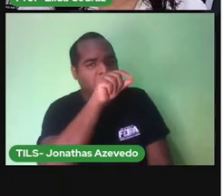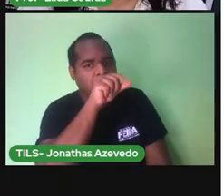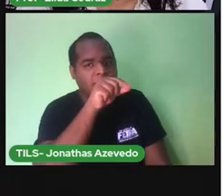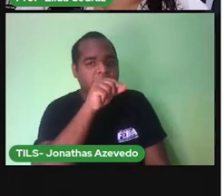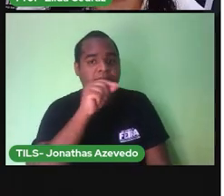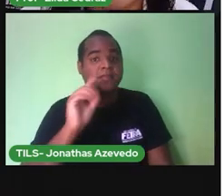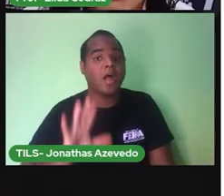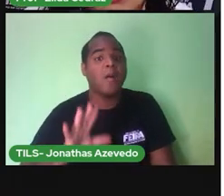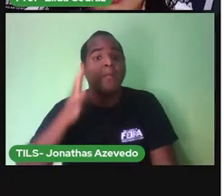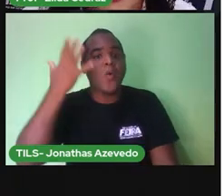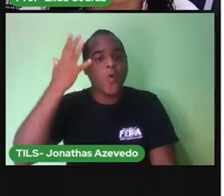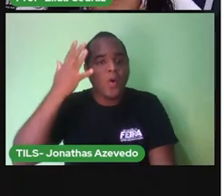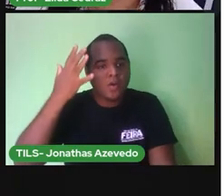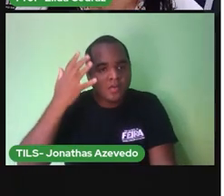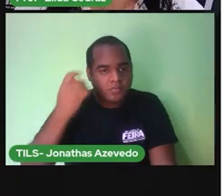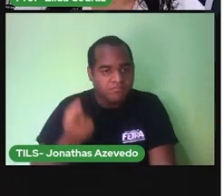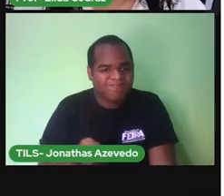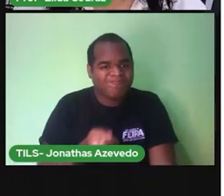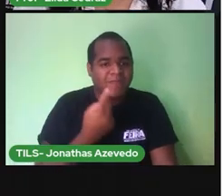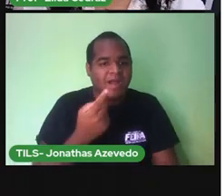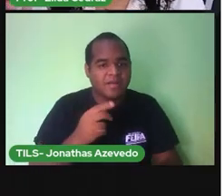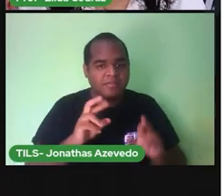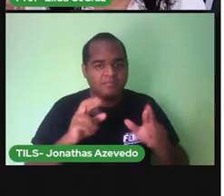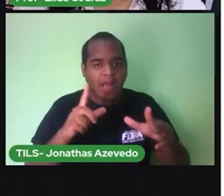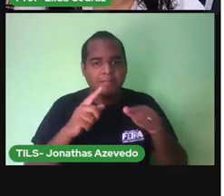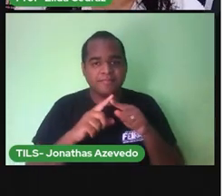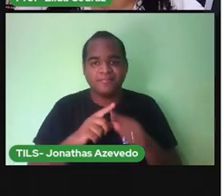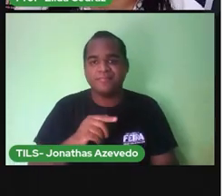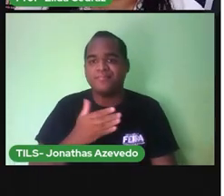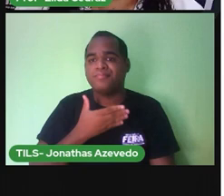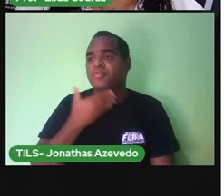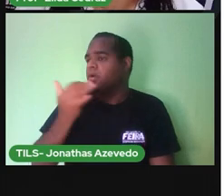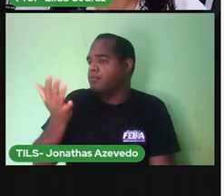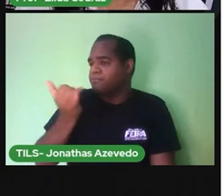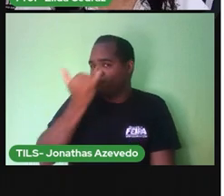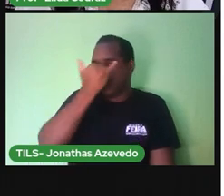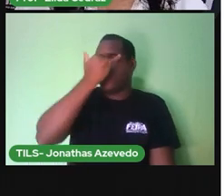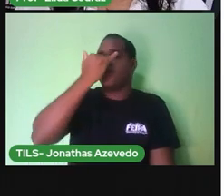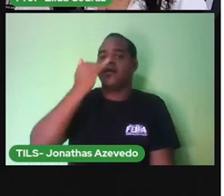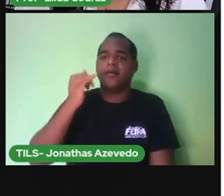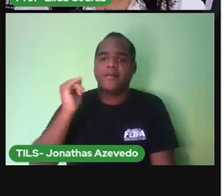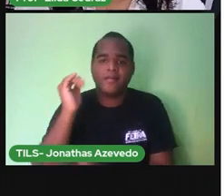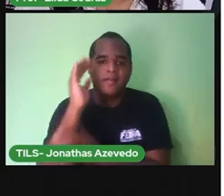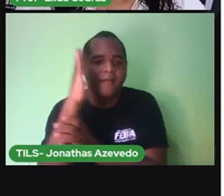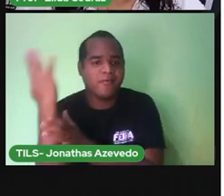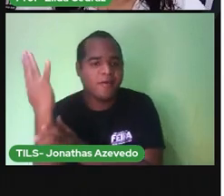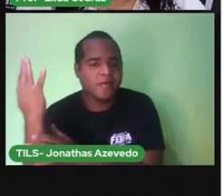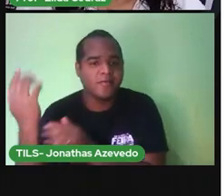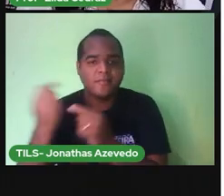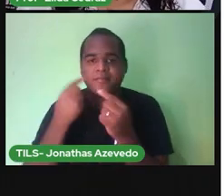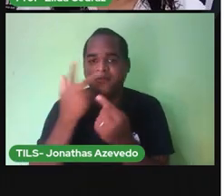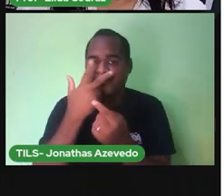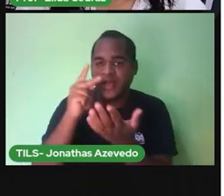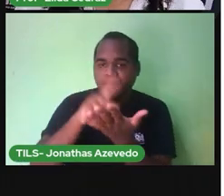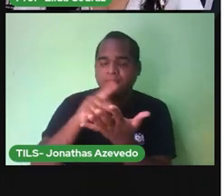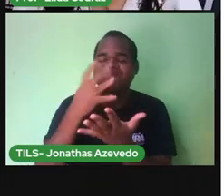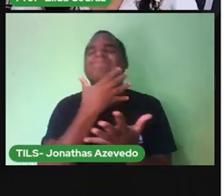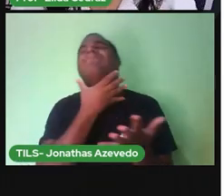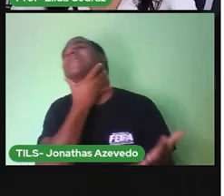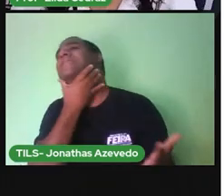foi aí que BUM! Nhec! Benedita bateu na árvore e ficou presa nos seus galhos.